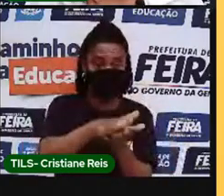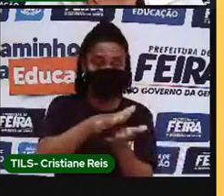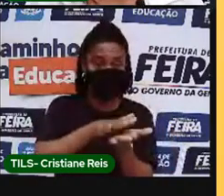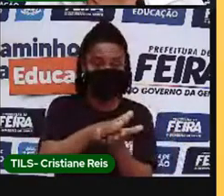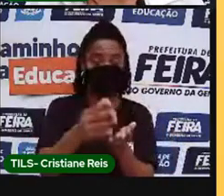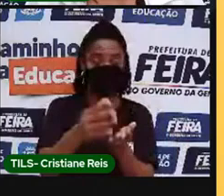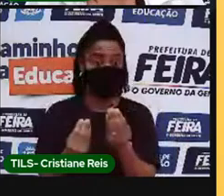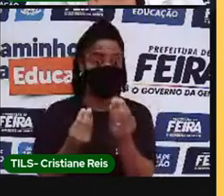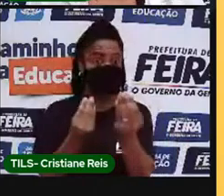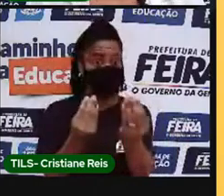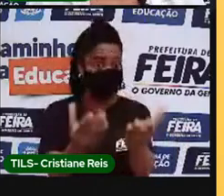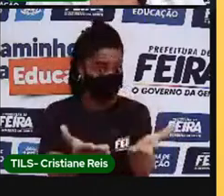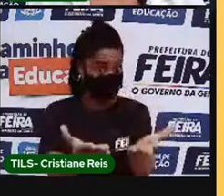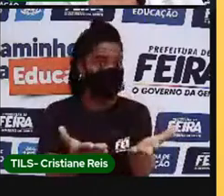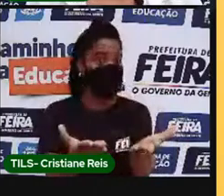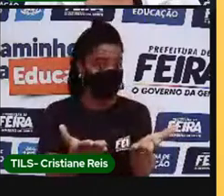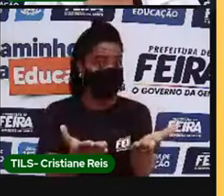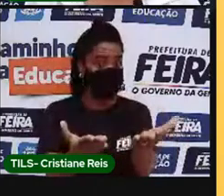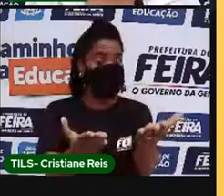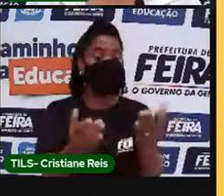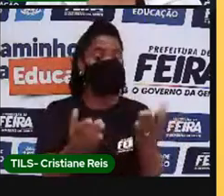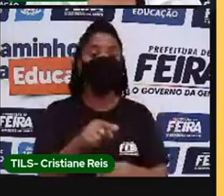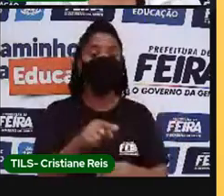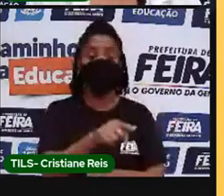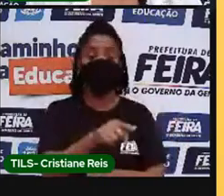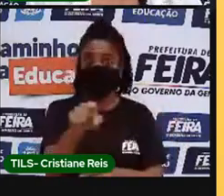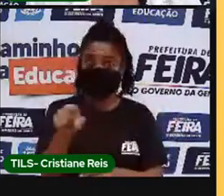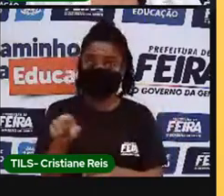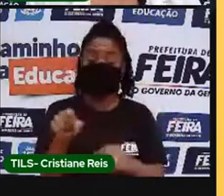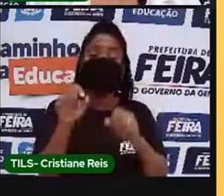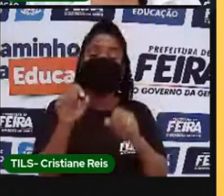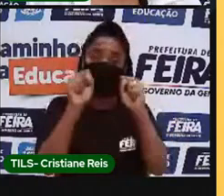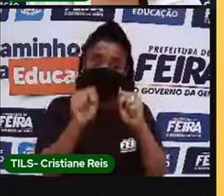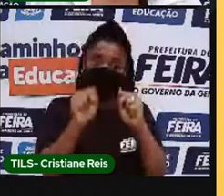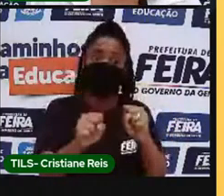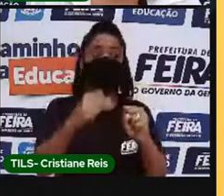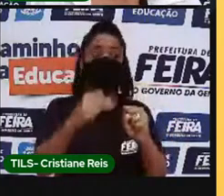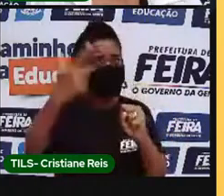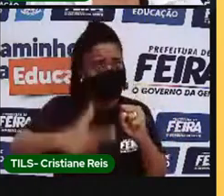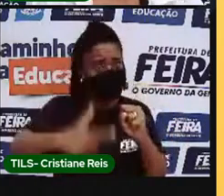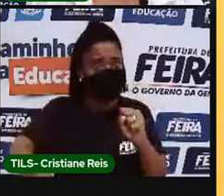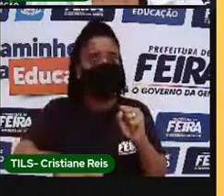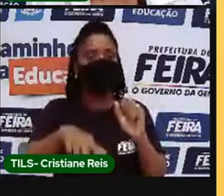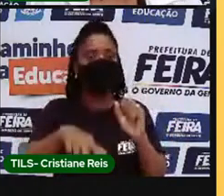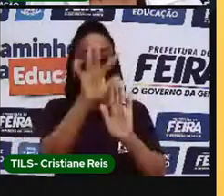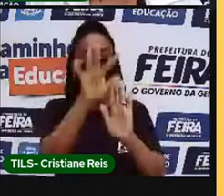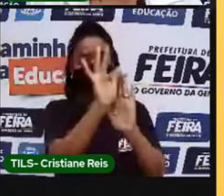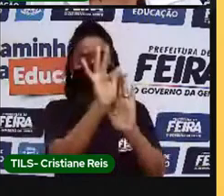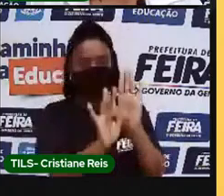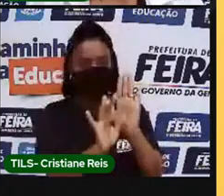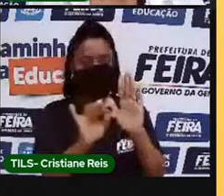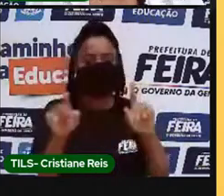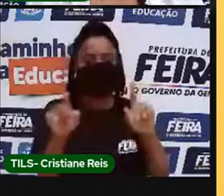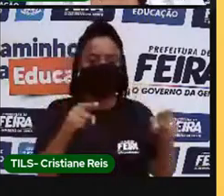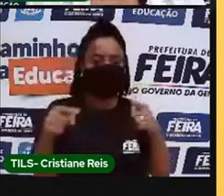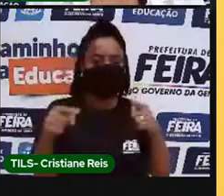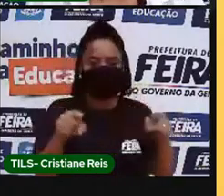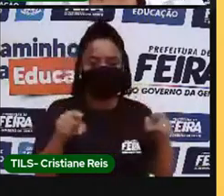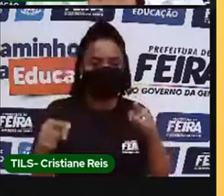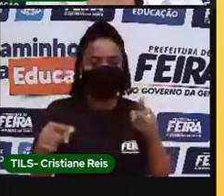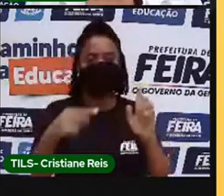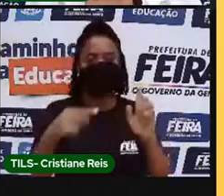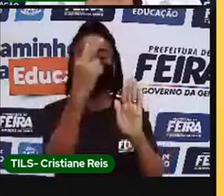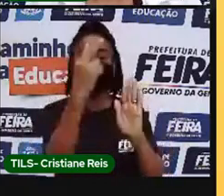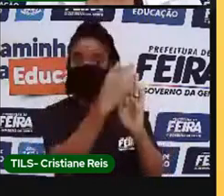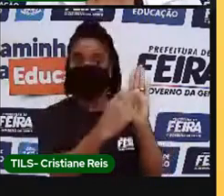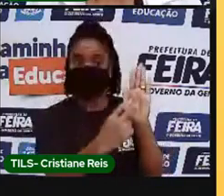impresso, vocês poderão, a partir dele, ler novamente a letra dessa música, inclusive,